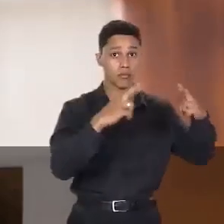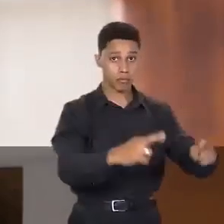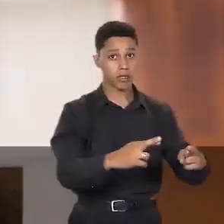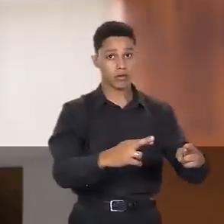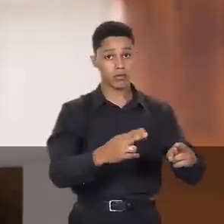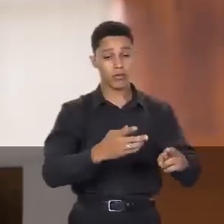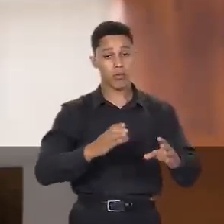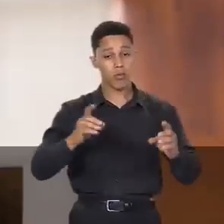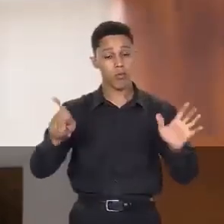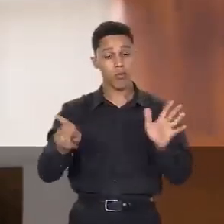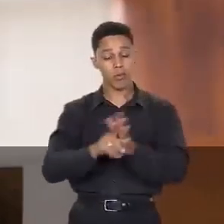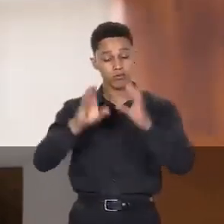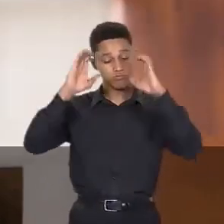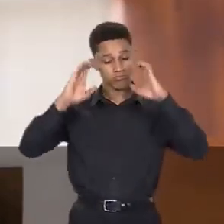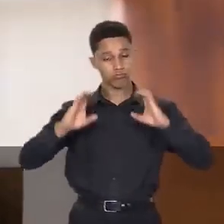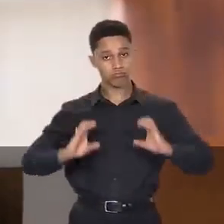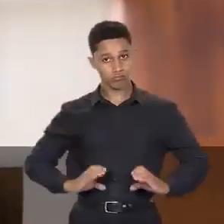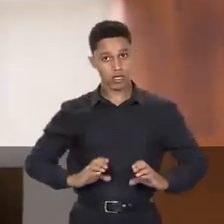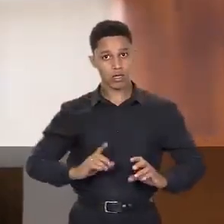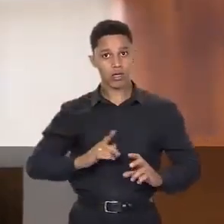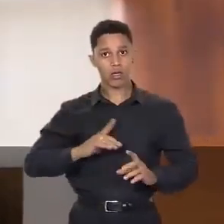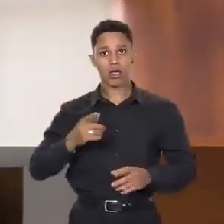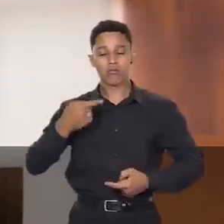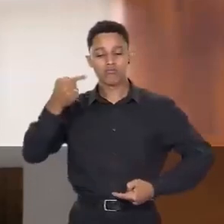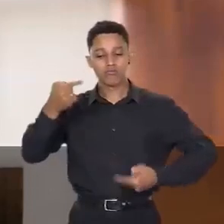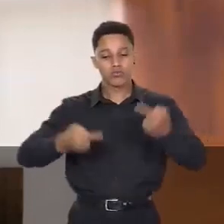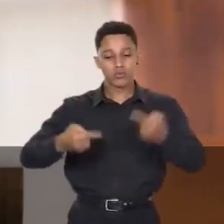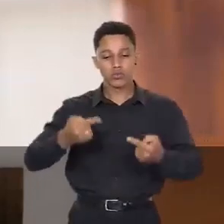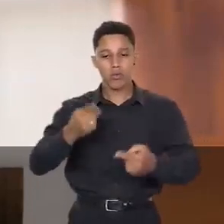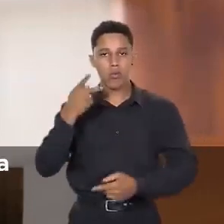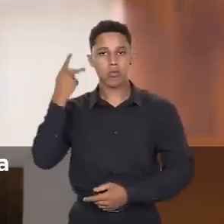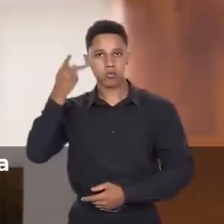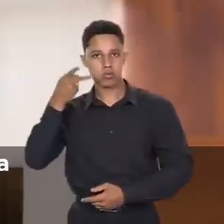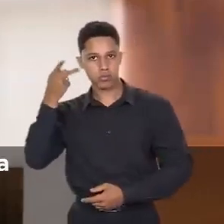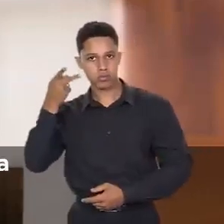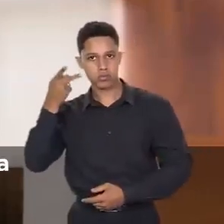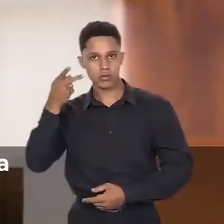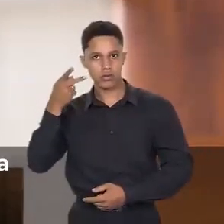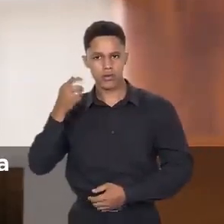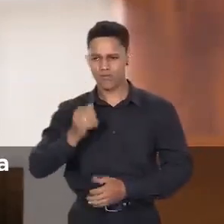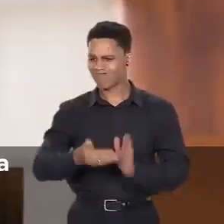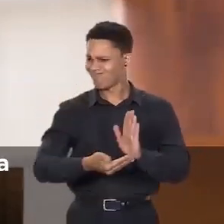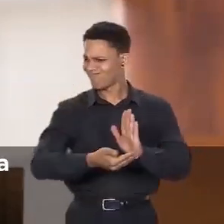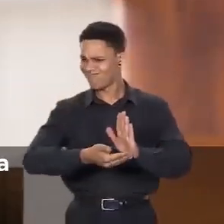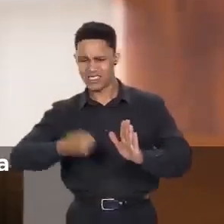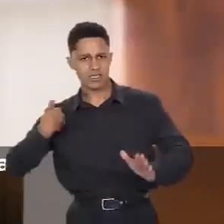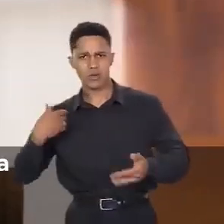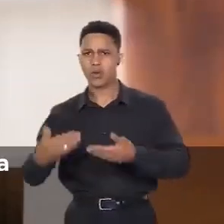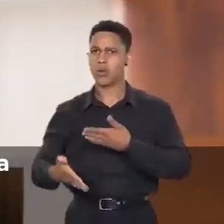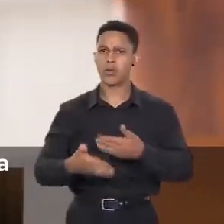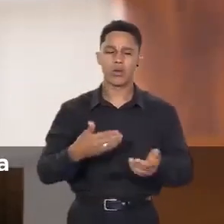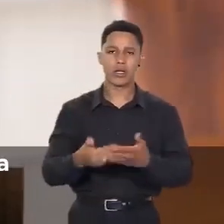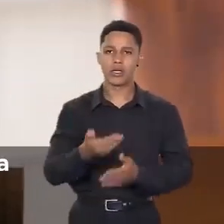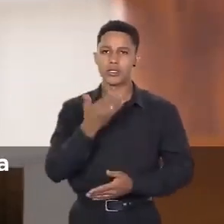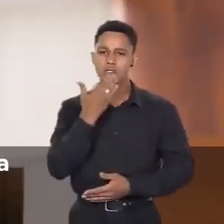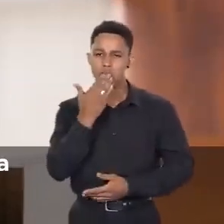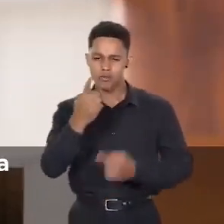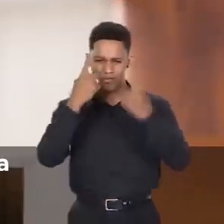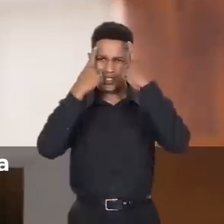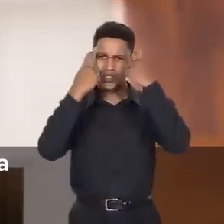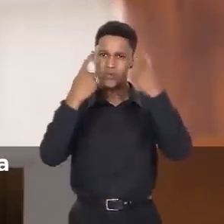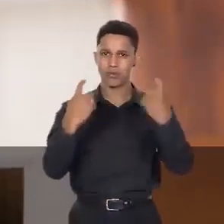e civilizada liberdade de discussão política, afastando qualquer possibilidade de